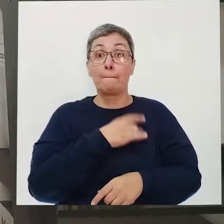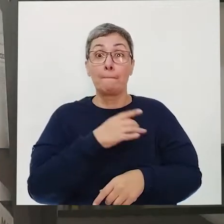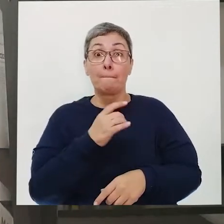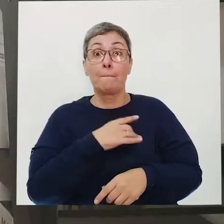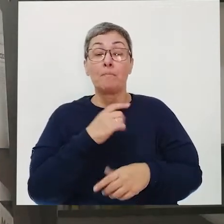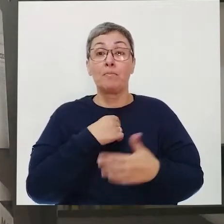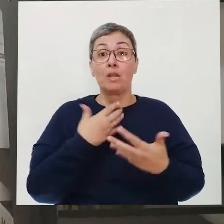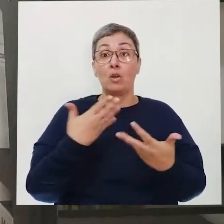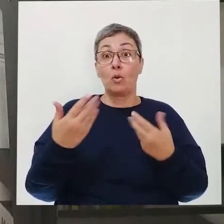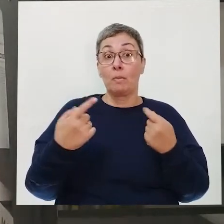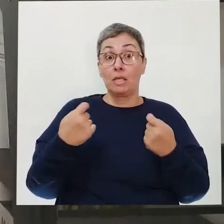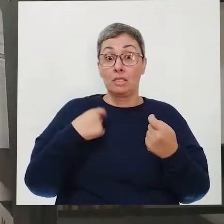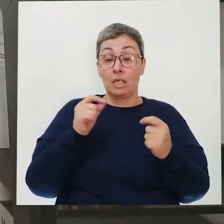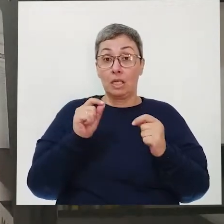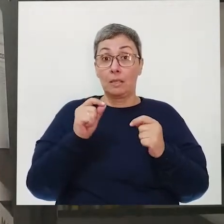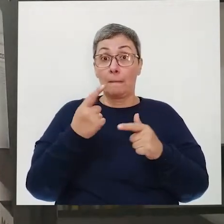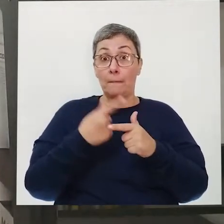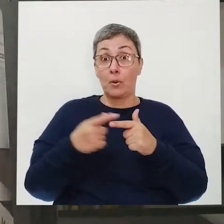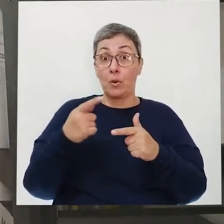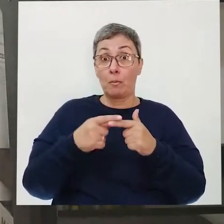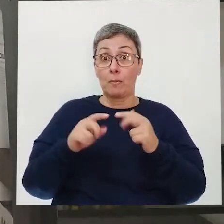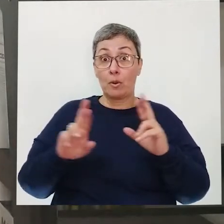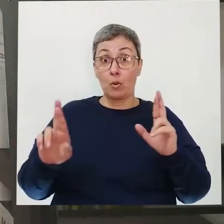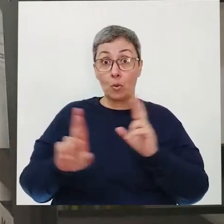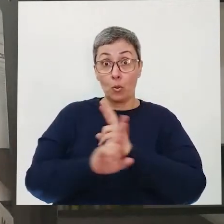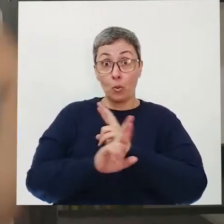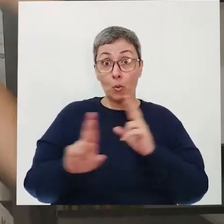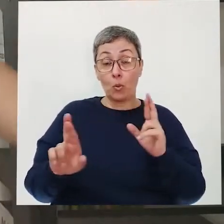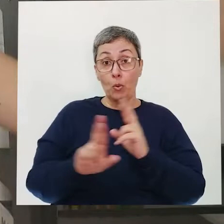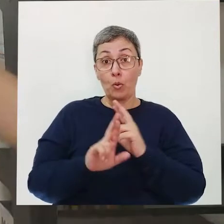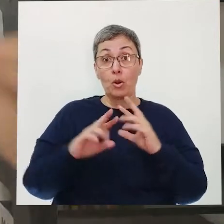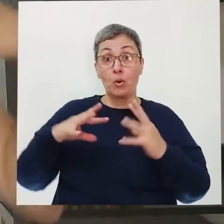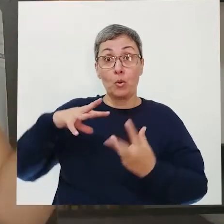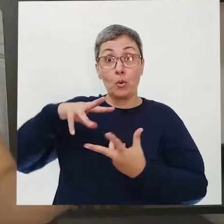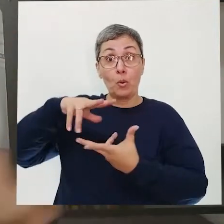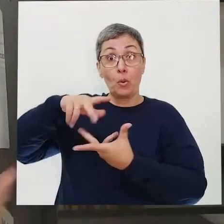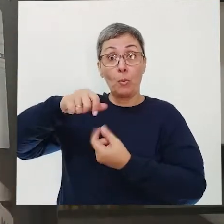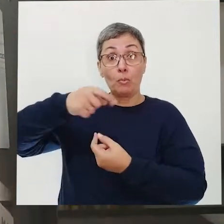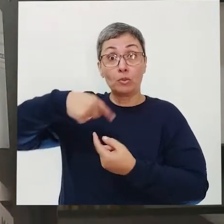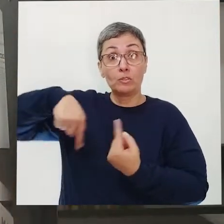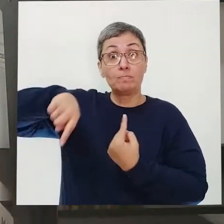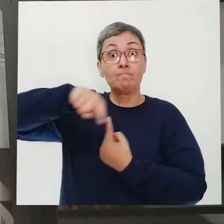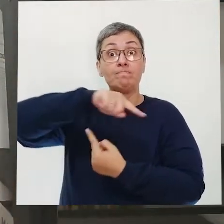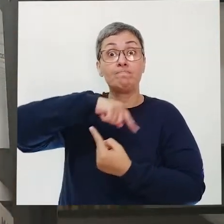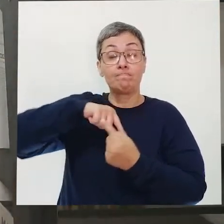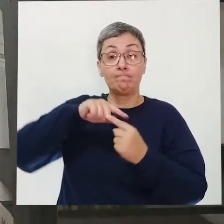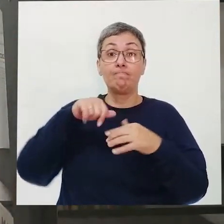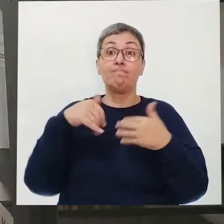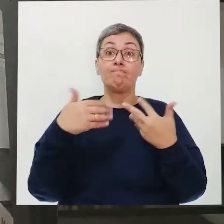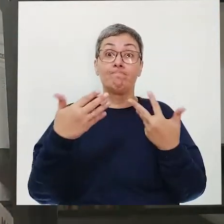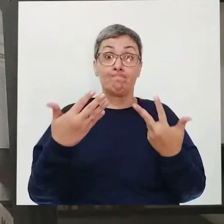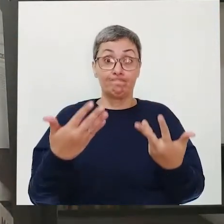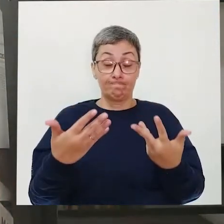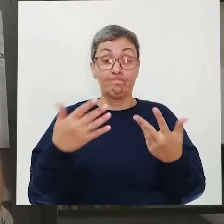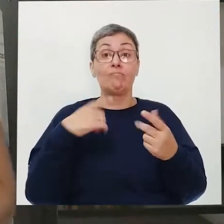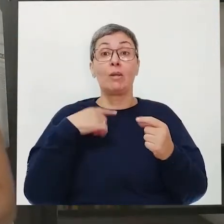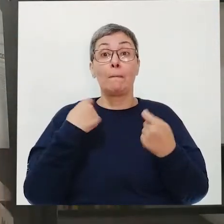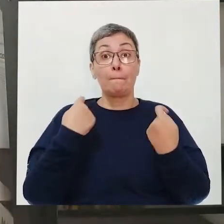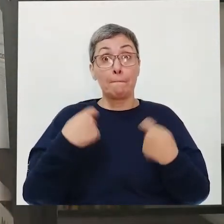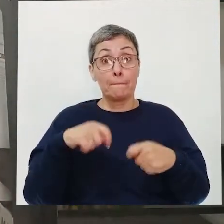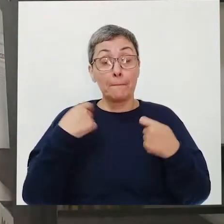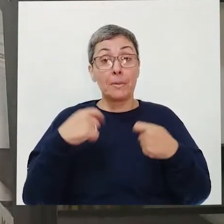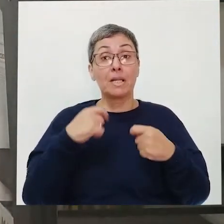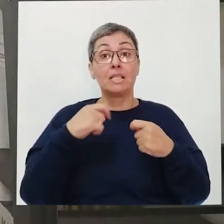medo começa a comprometer a relação dessa pessoa com o mundo que cerca ele. Daí, se faz